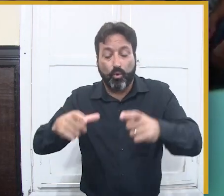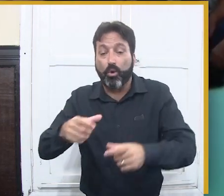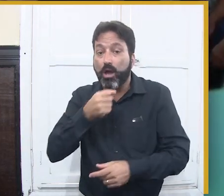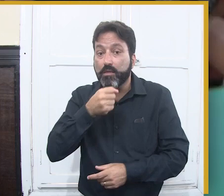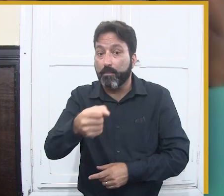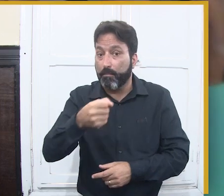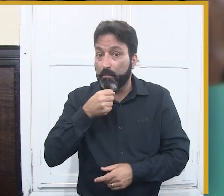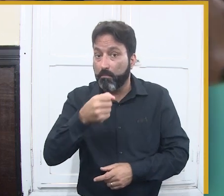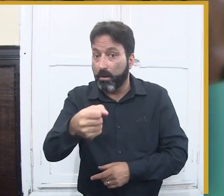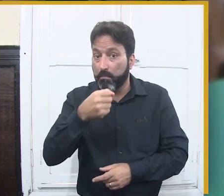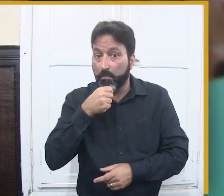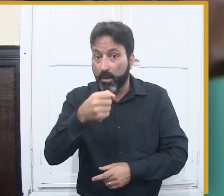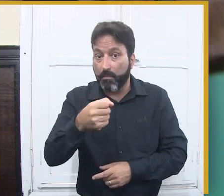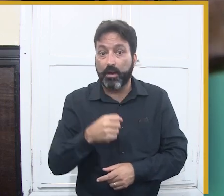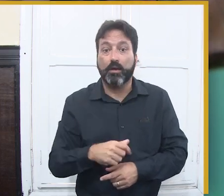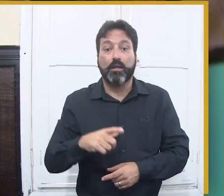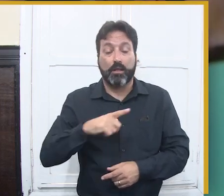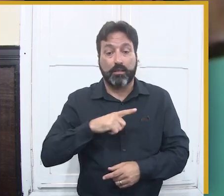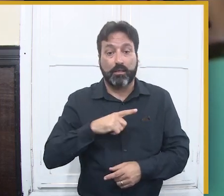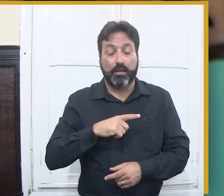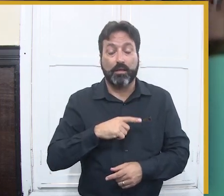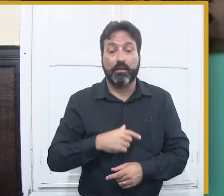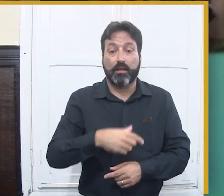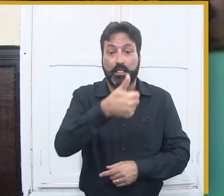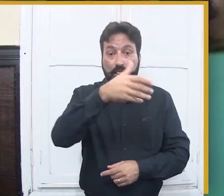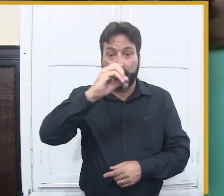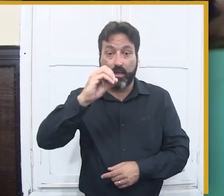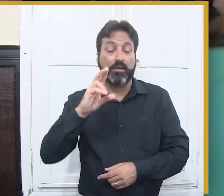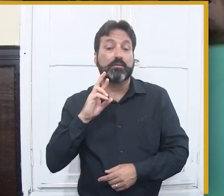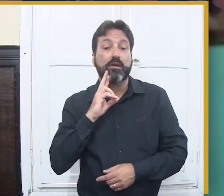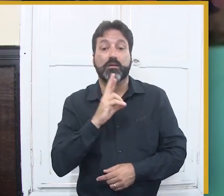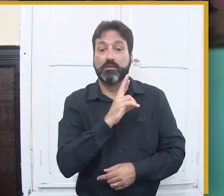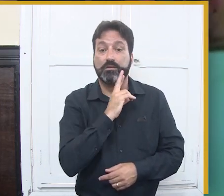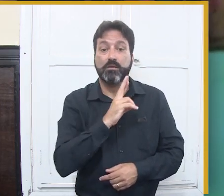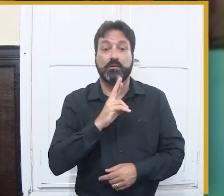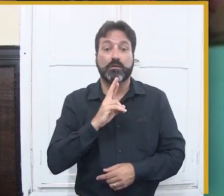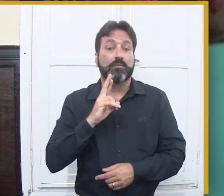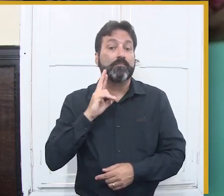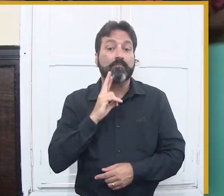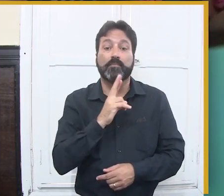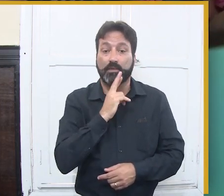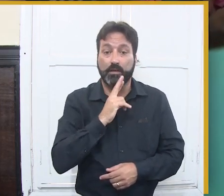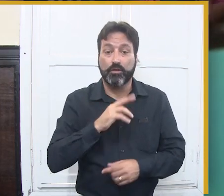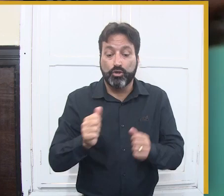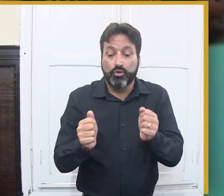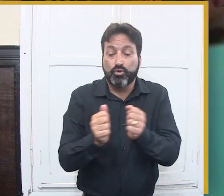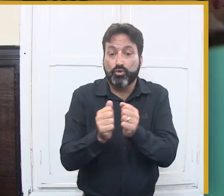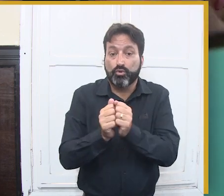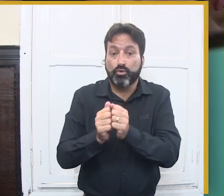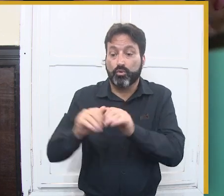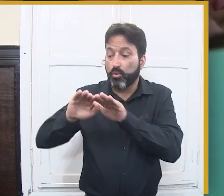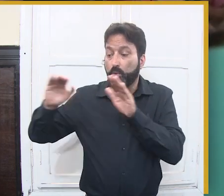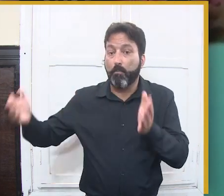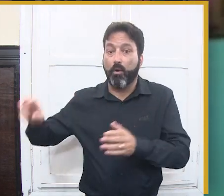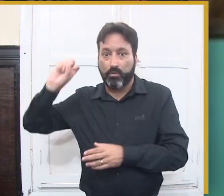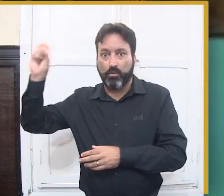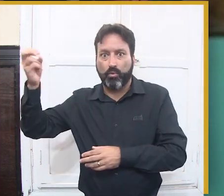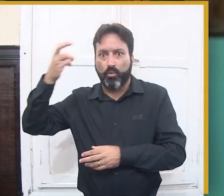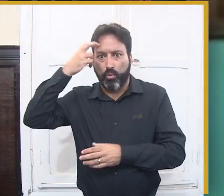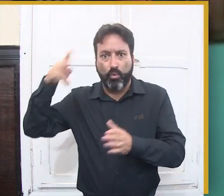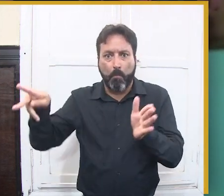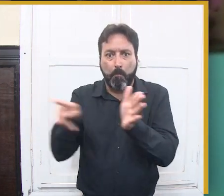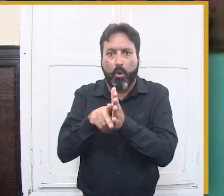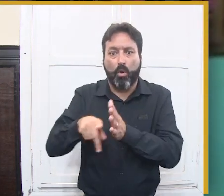Lagoa, Forró de Zé Bezerra, Forró de Zé Bezerra, são as três filhas de forró. Aqui, na parte inicial, além de uma grande